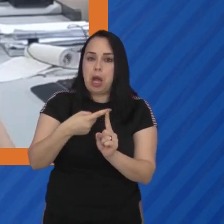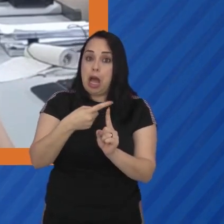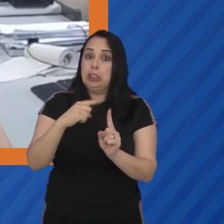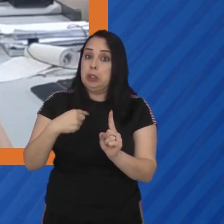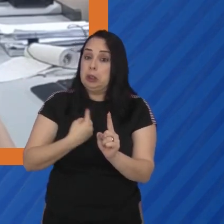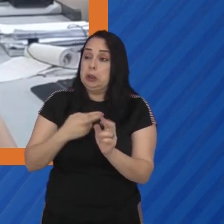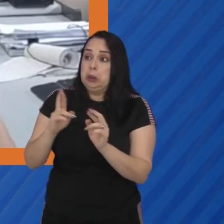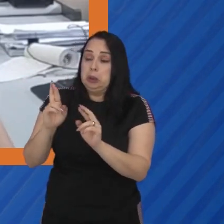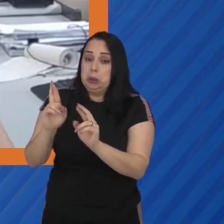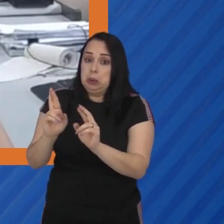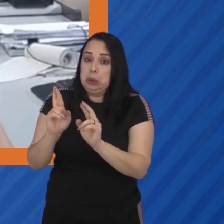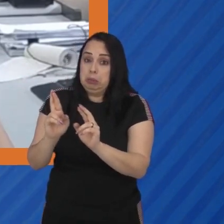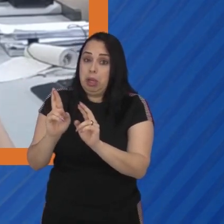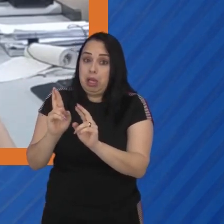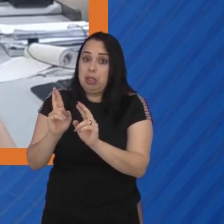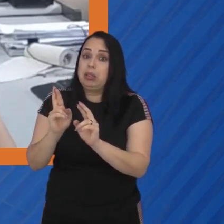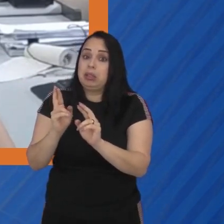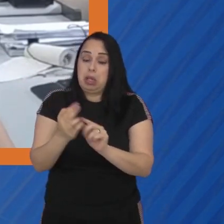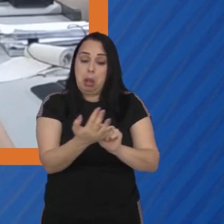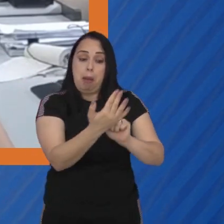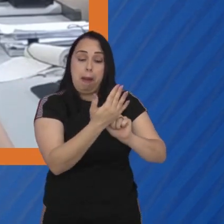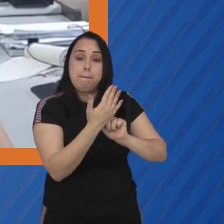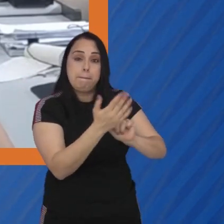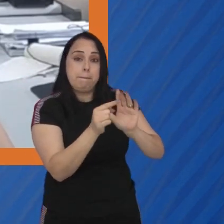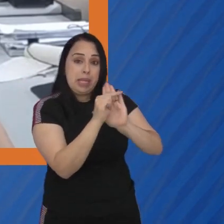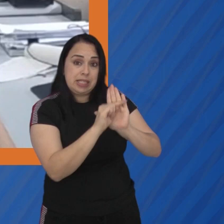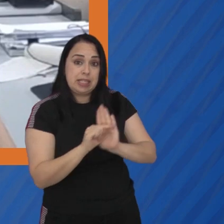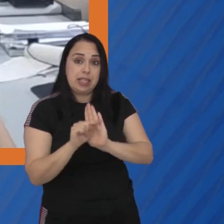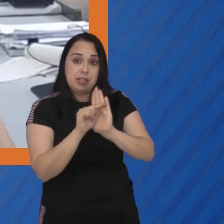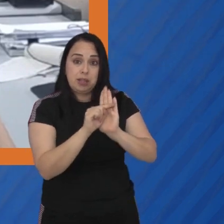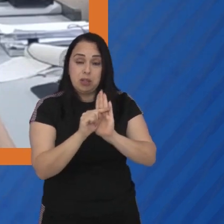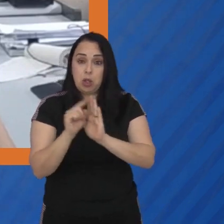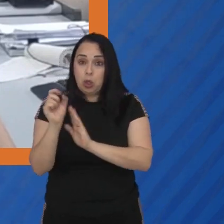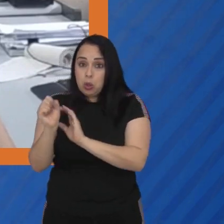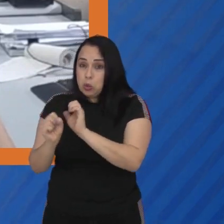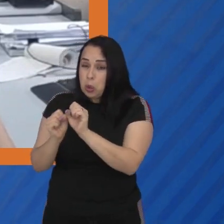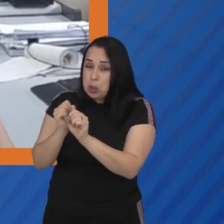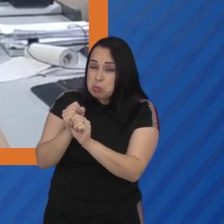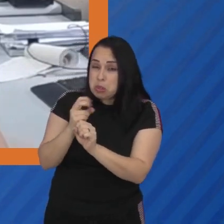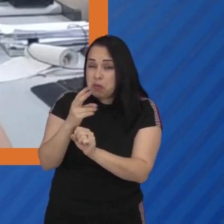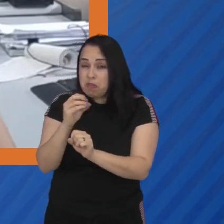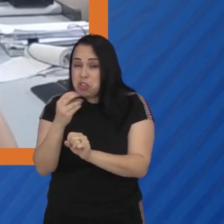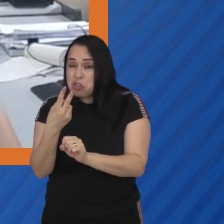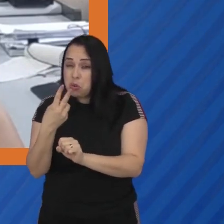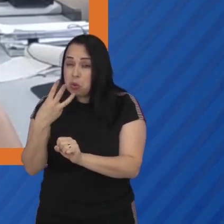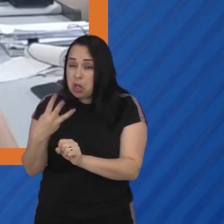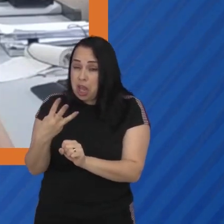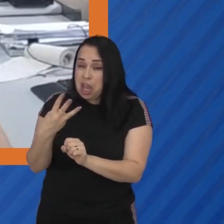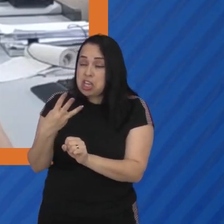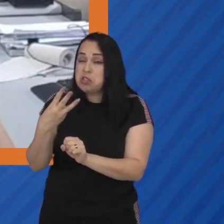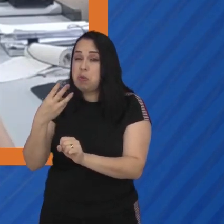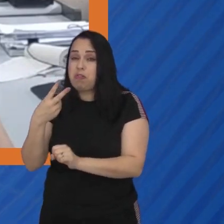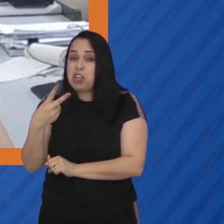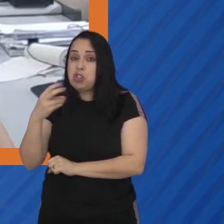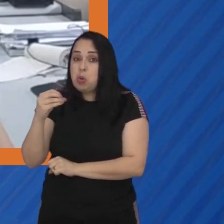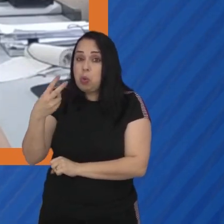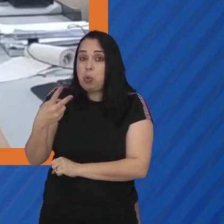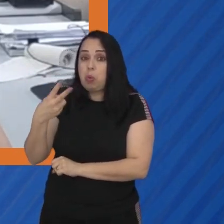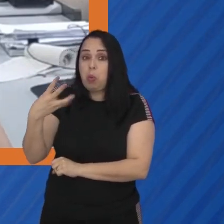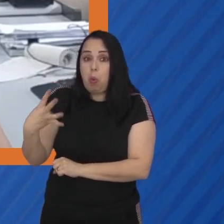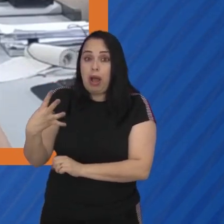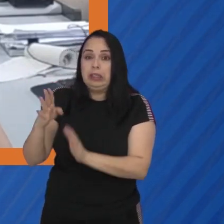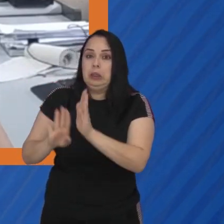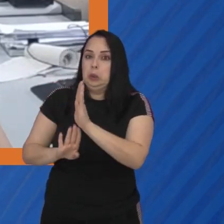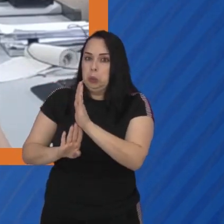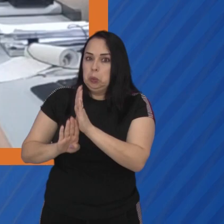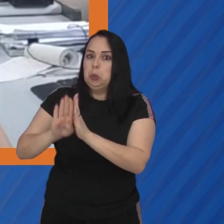das temperaturas então a gente espera as previsões indicam que o verão em 2023 já olha para 2024